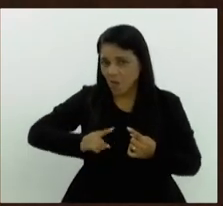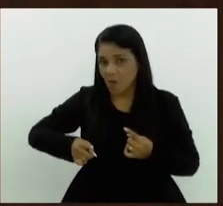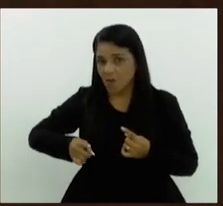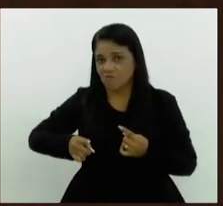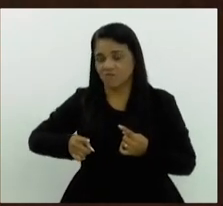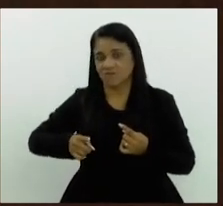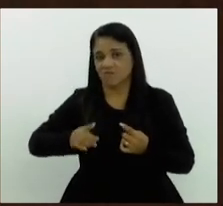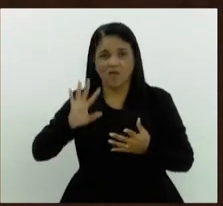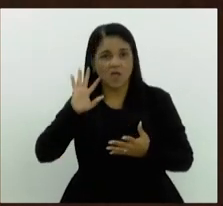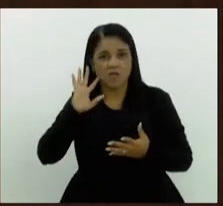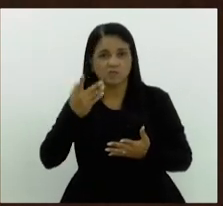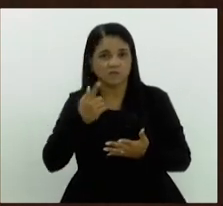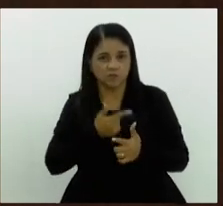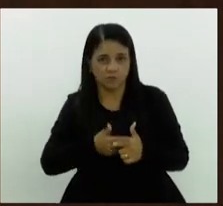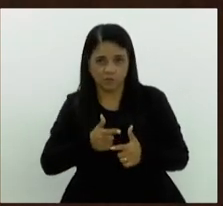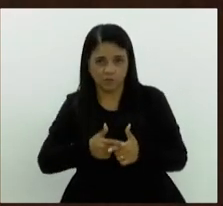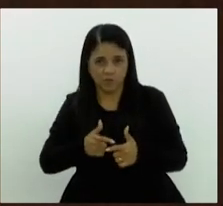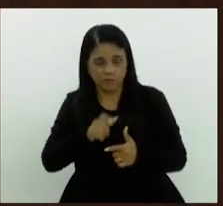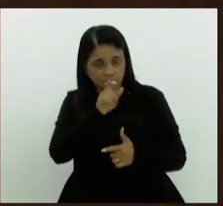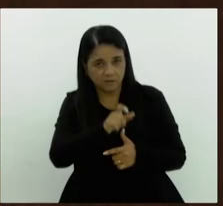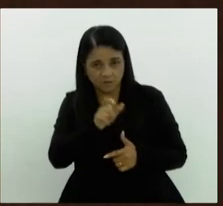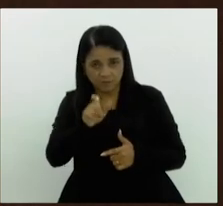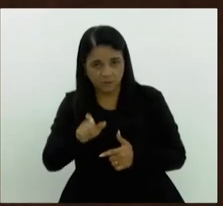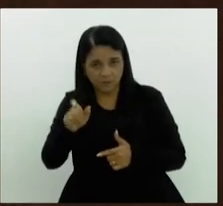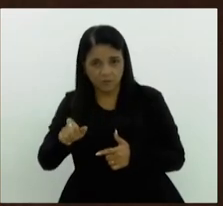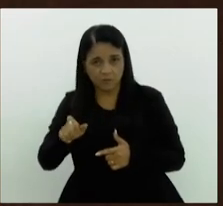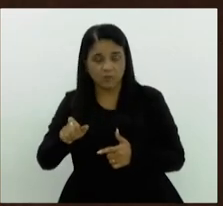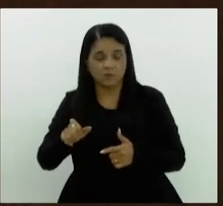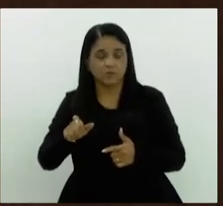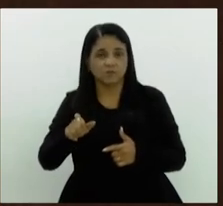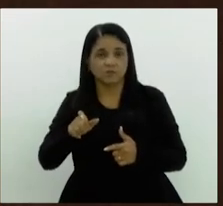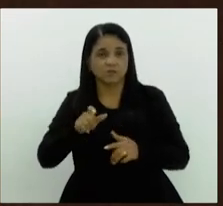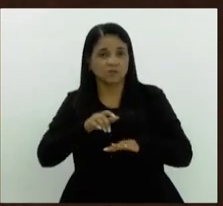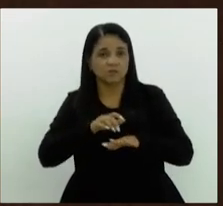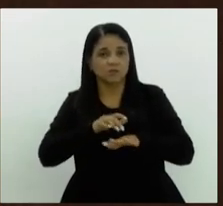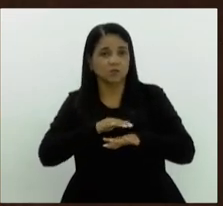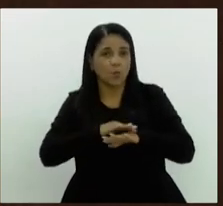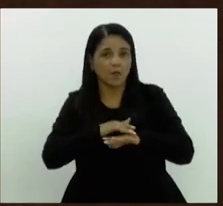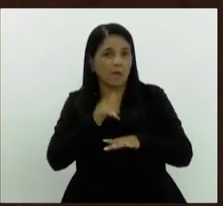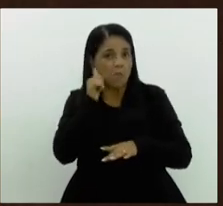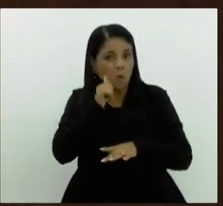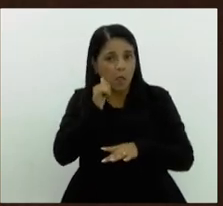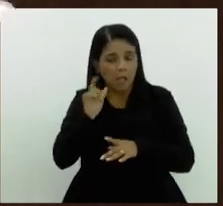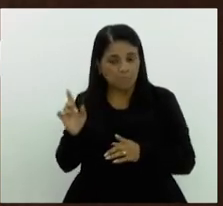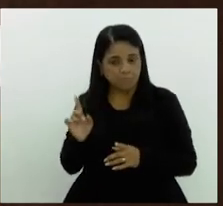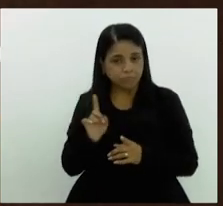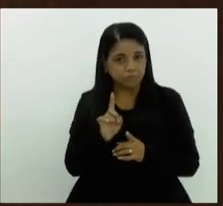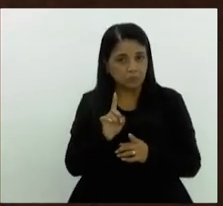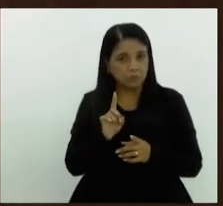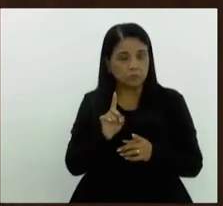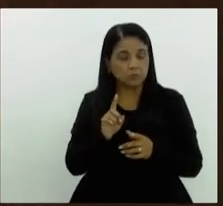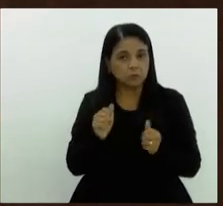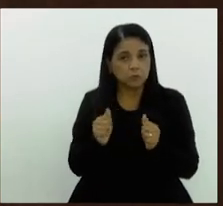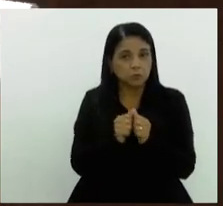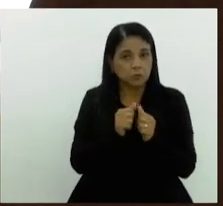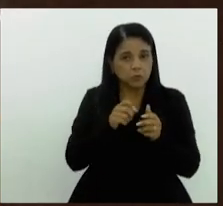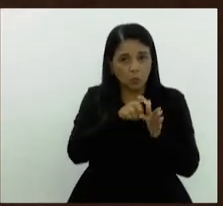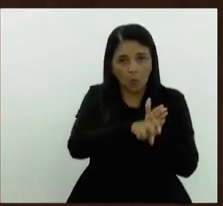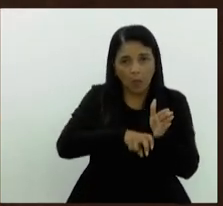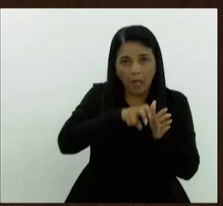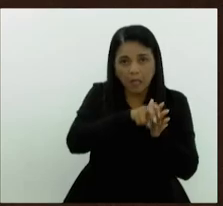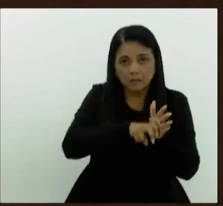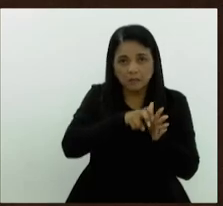curar essas pessoas que estão de certa forma doentes. daquela mulher que foi no banco ontem aquela mulher é uma doente é uma